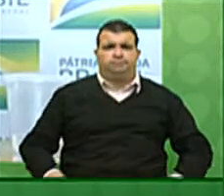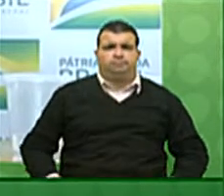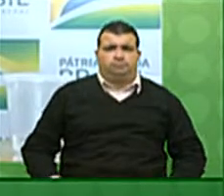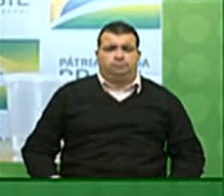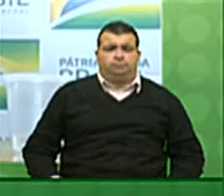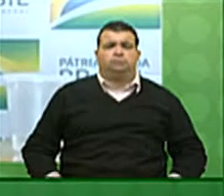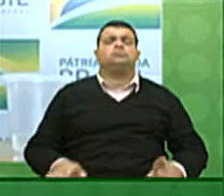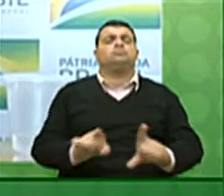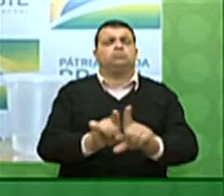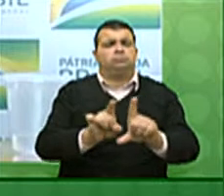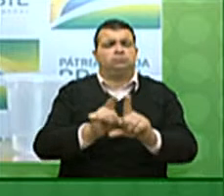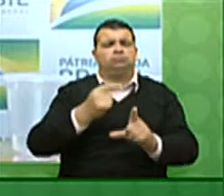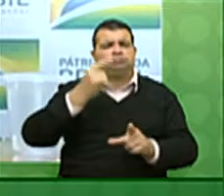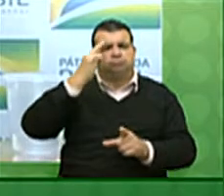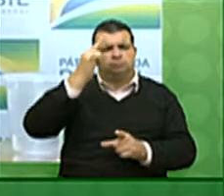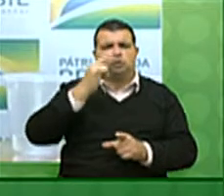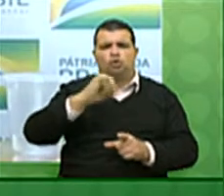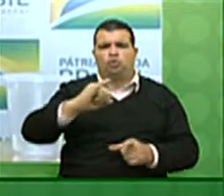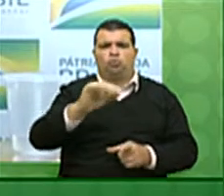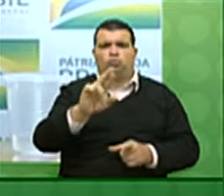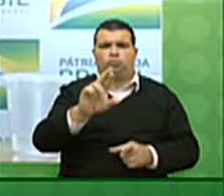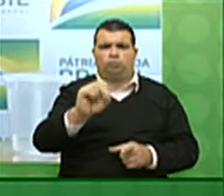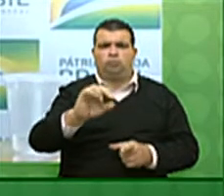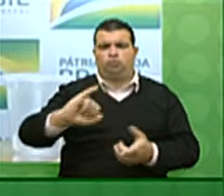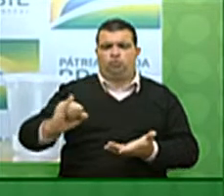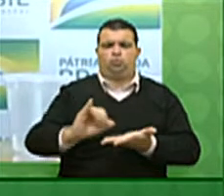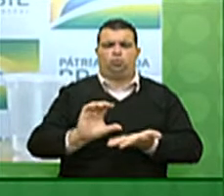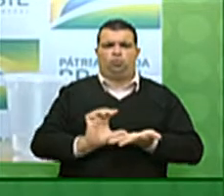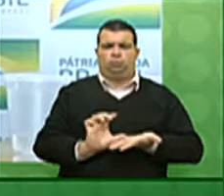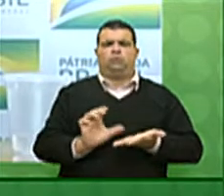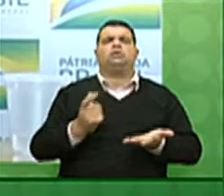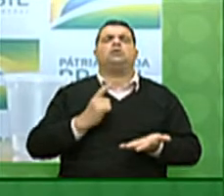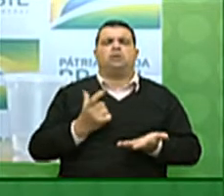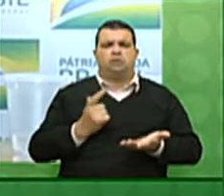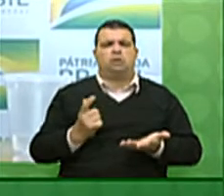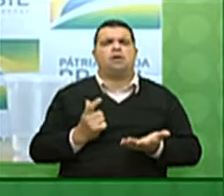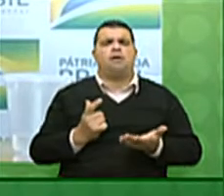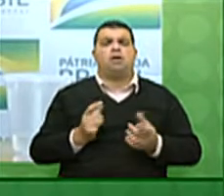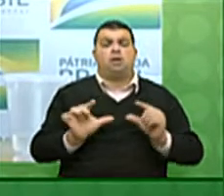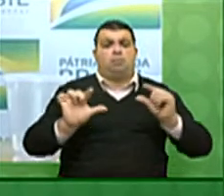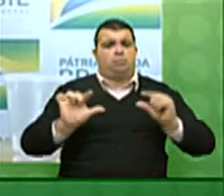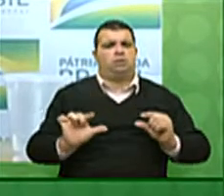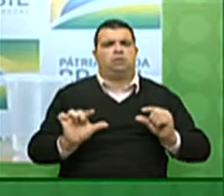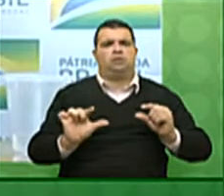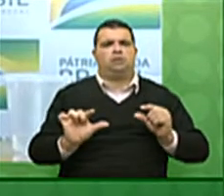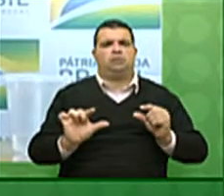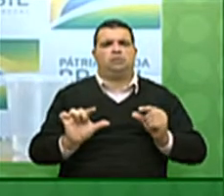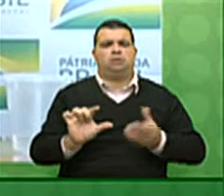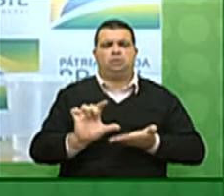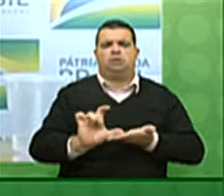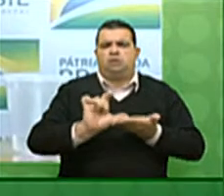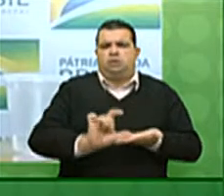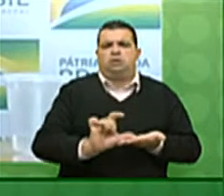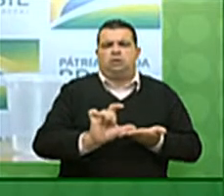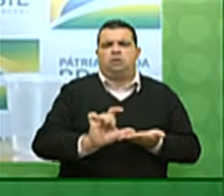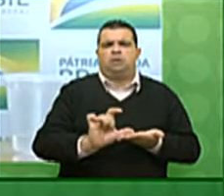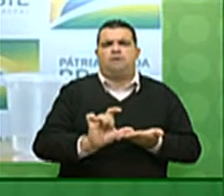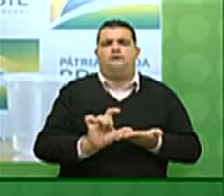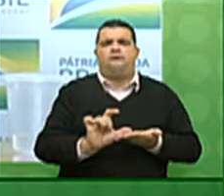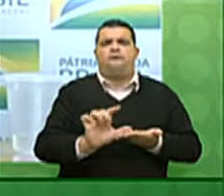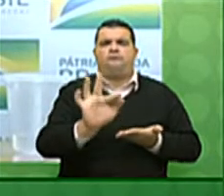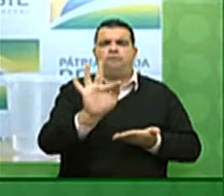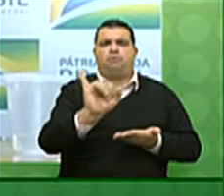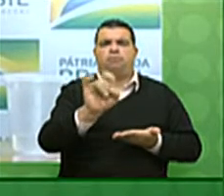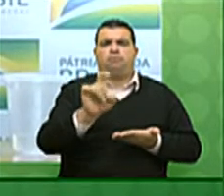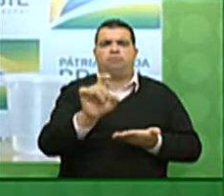Lembro também que a taxa de juros manteve um viés descendente, sendo fixada na última reunião